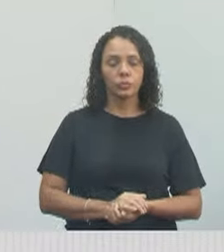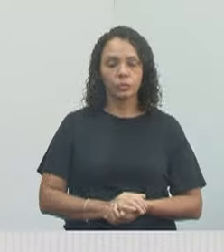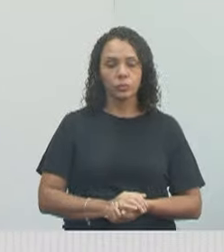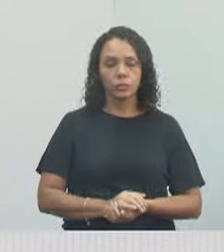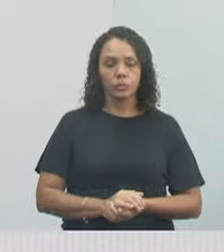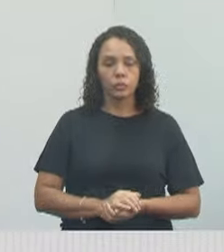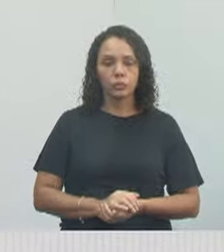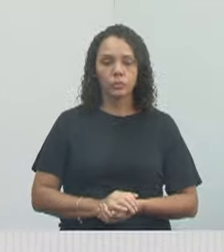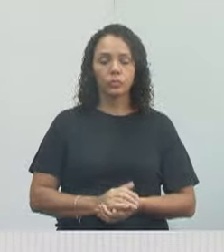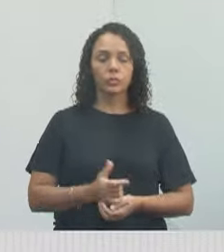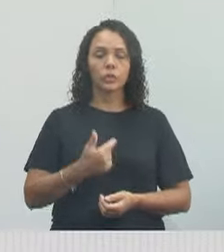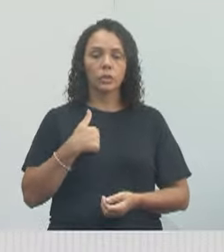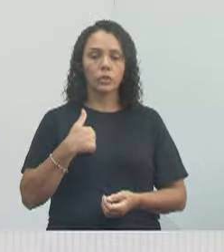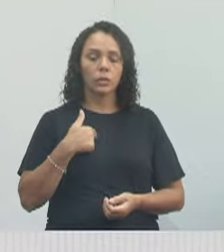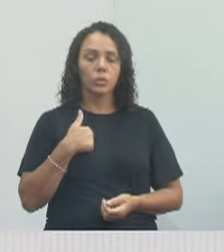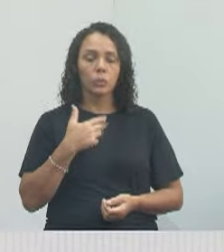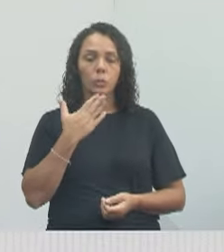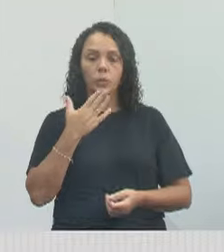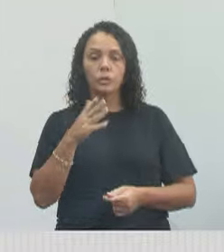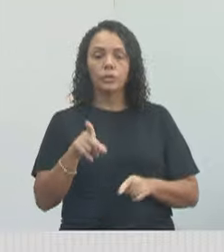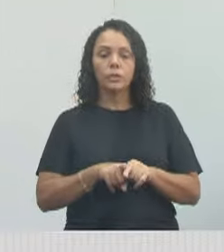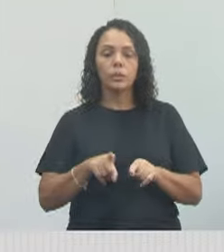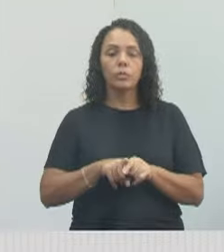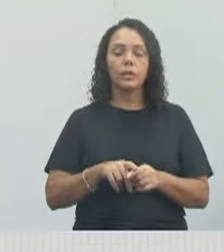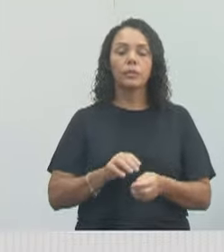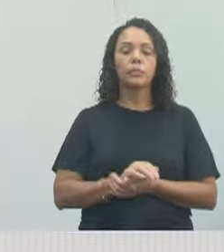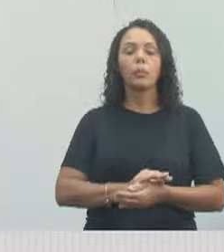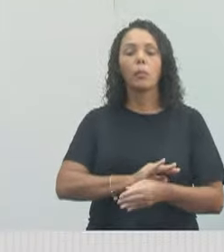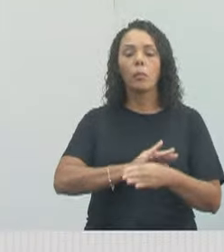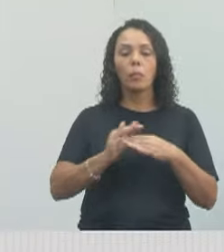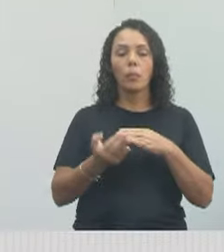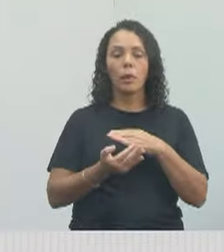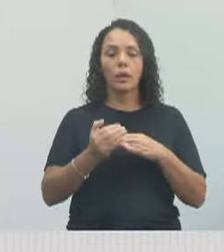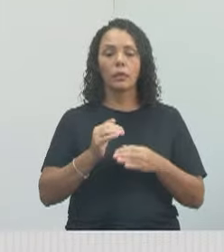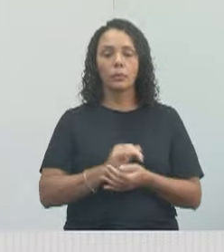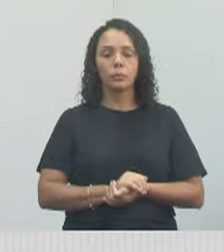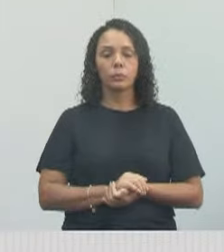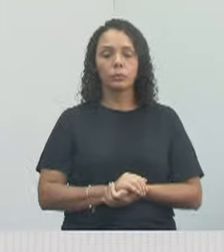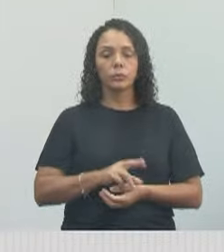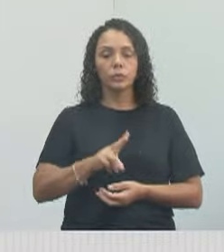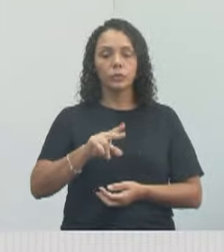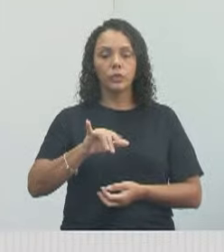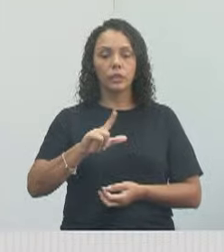Um pedido que eu fiz também, lá na Vila Zezé, pode pôr na próxima?